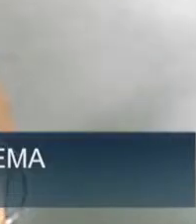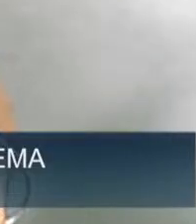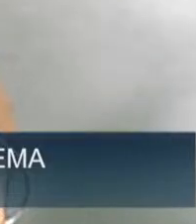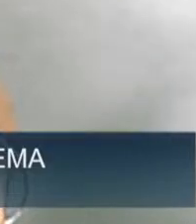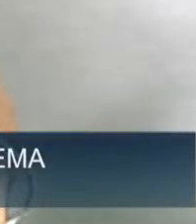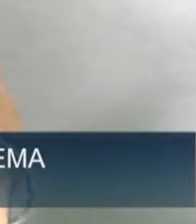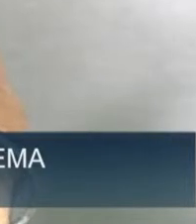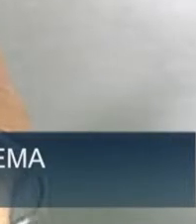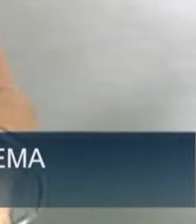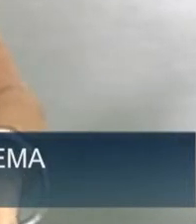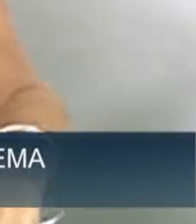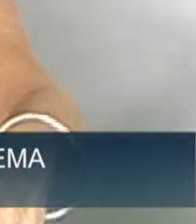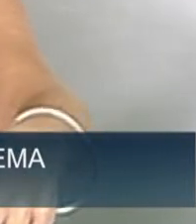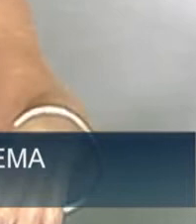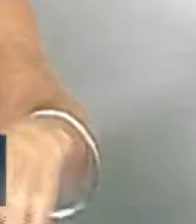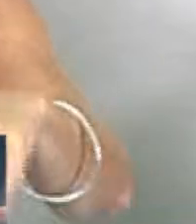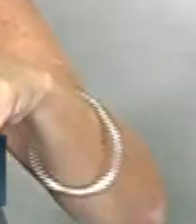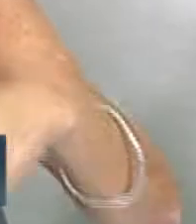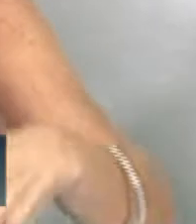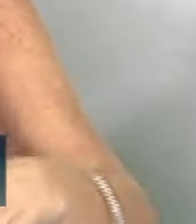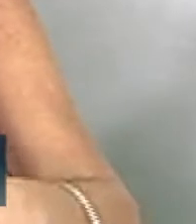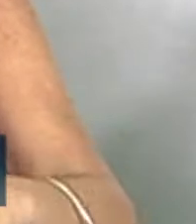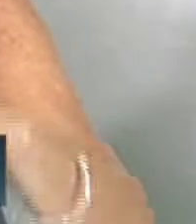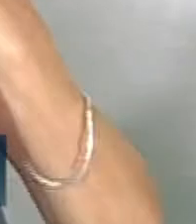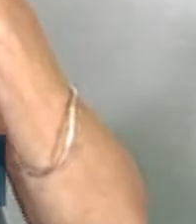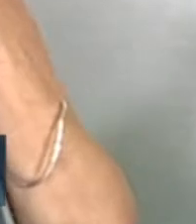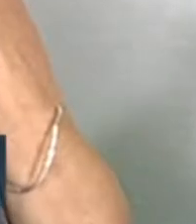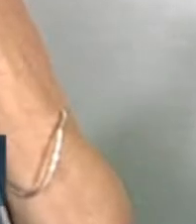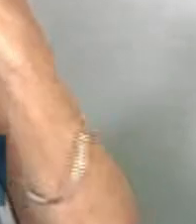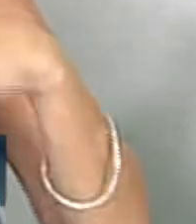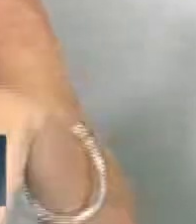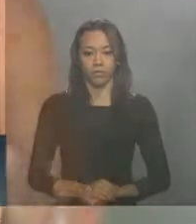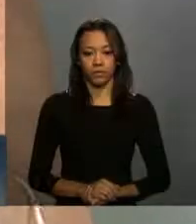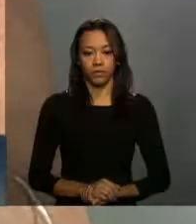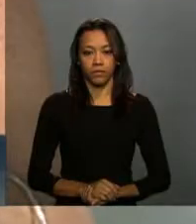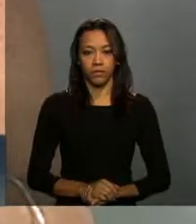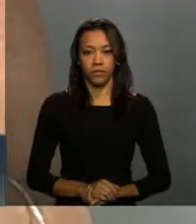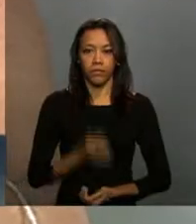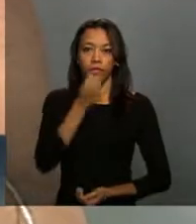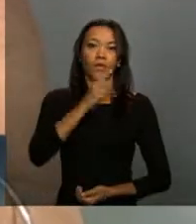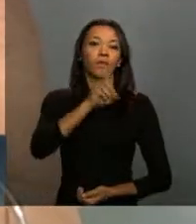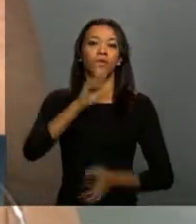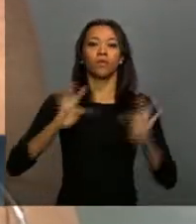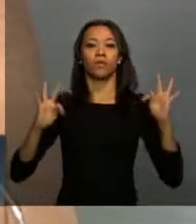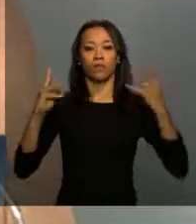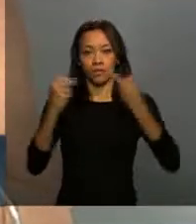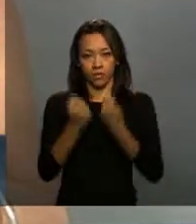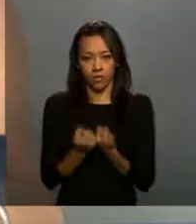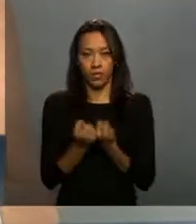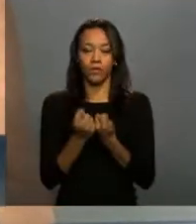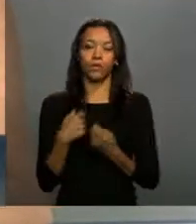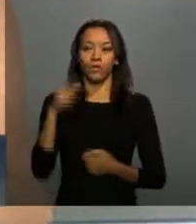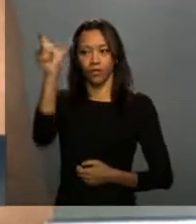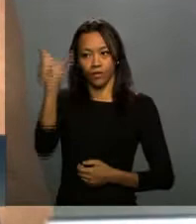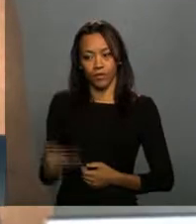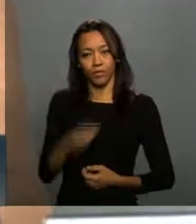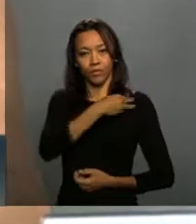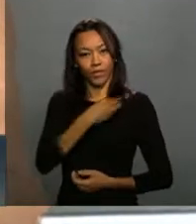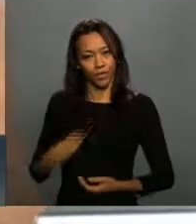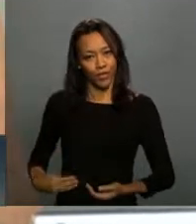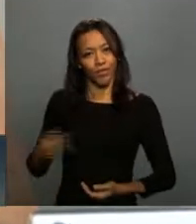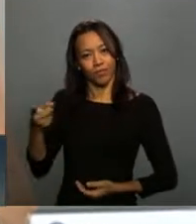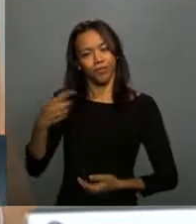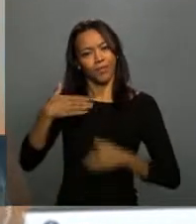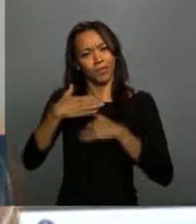gente estar recebendo vocês aqui nesse encontro da Emo Rede. Queria saudar o nosso ministro Arthur Quioro, que tem um carinho especial por essa